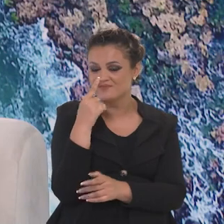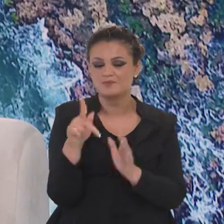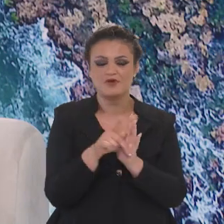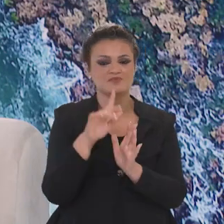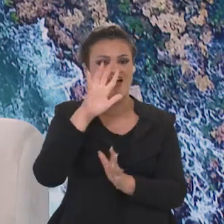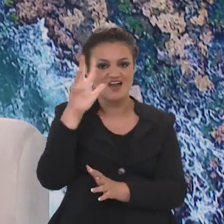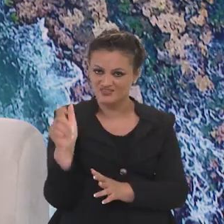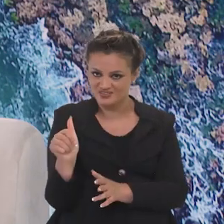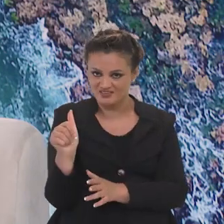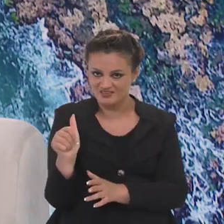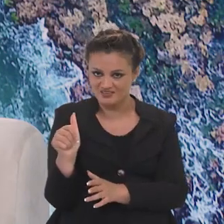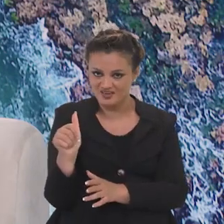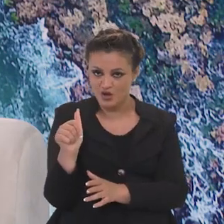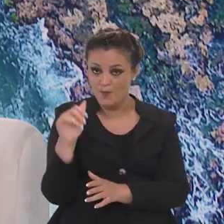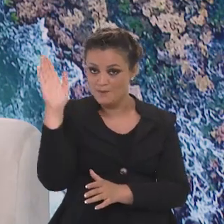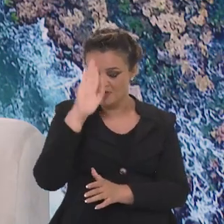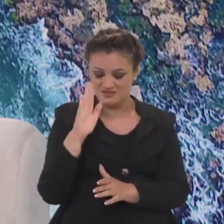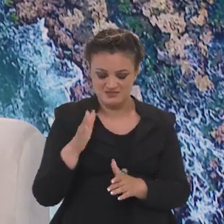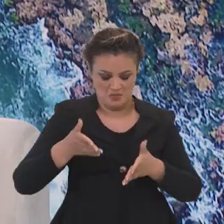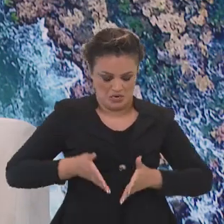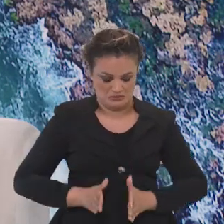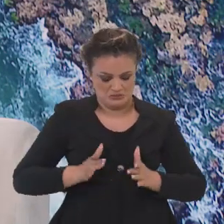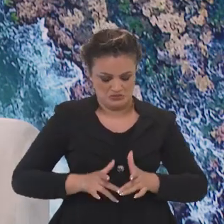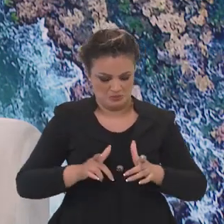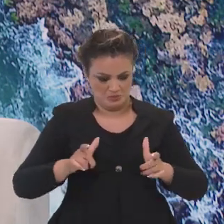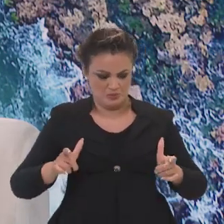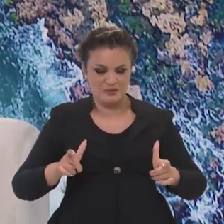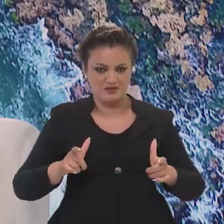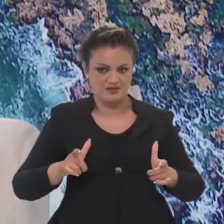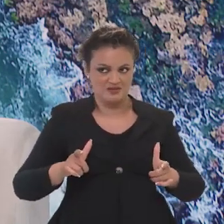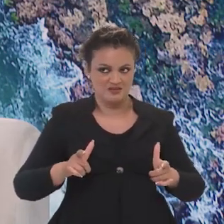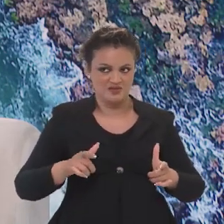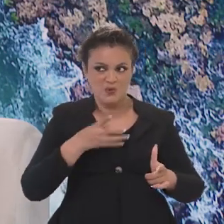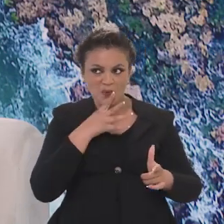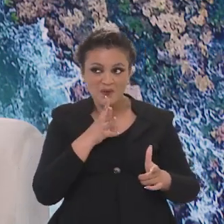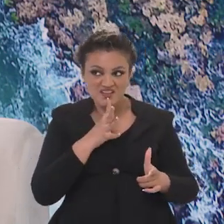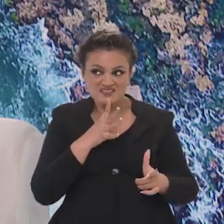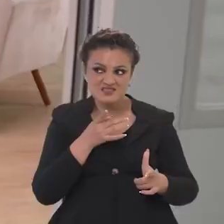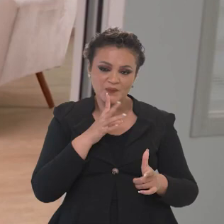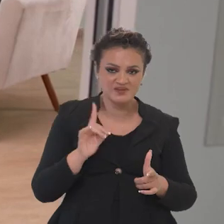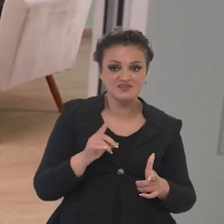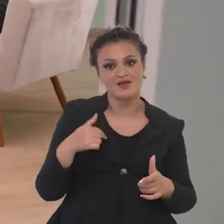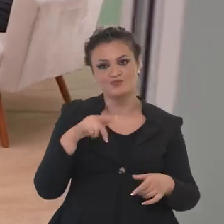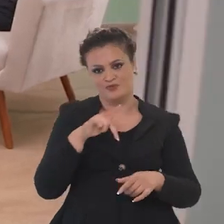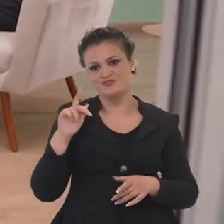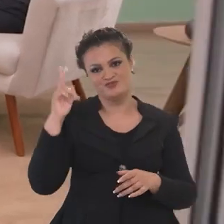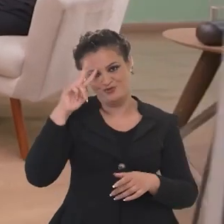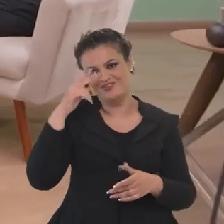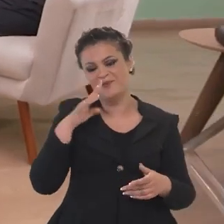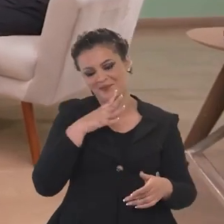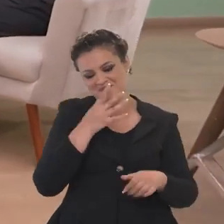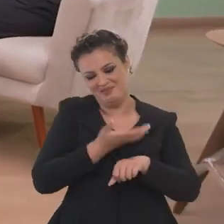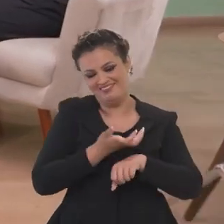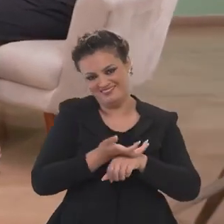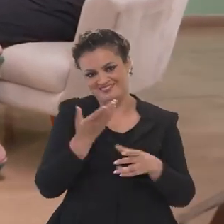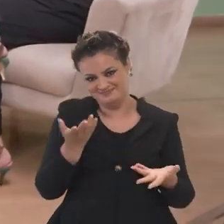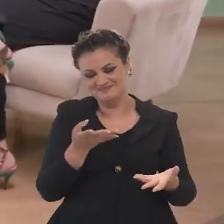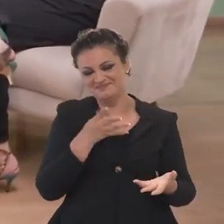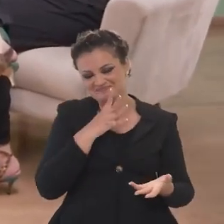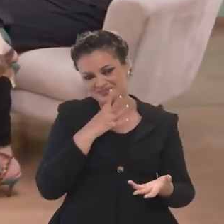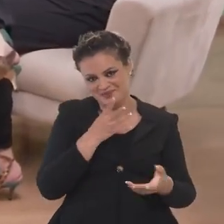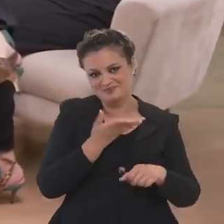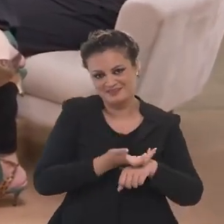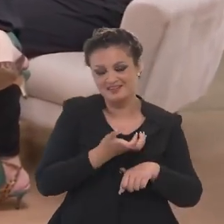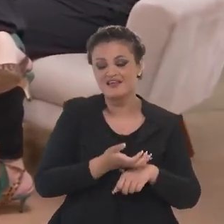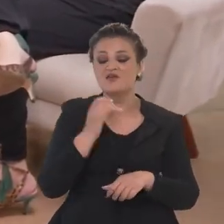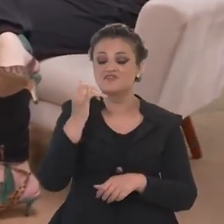E se a gente não sabe de onde a gente veio, a gente não sabe onde a gente está nem para onde a gente vai. Eu sou professor de história, antes de qualquer coisa. Eu